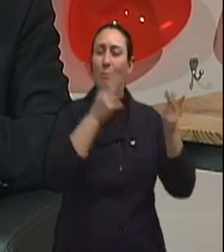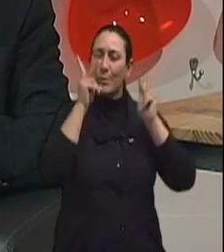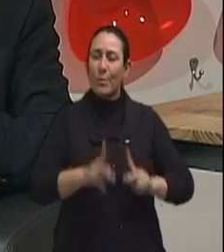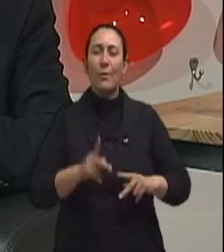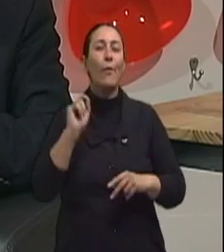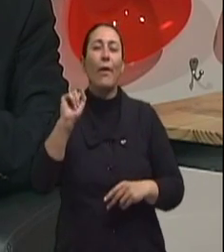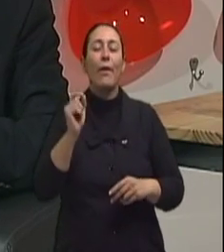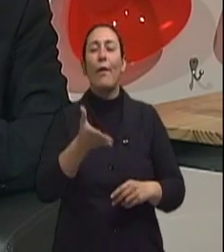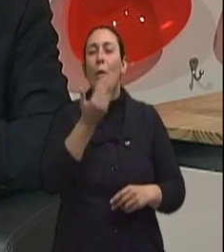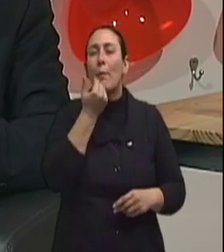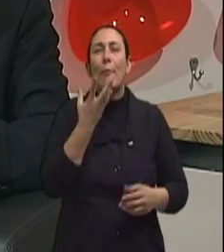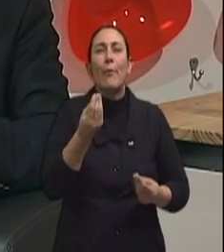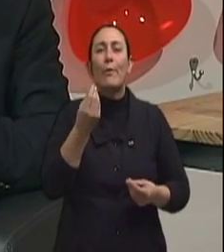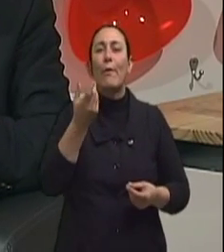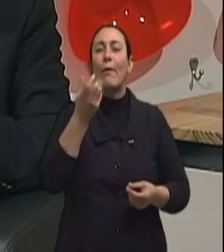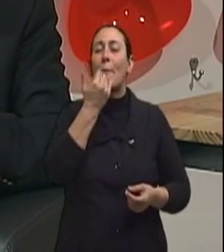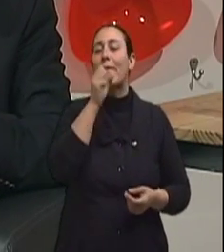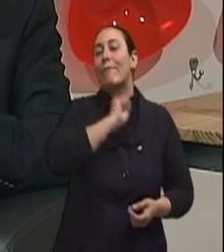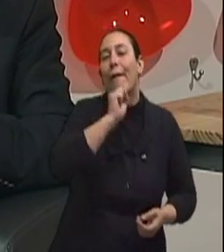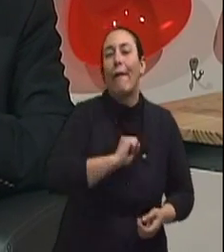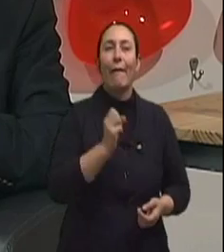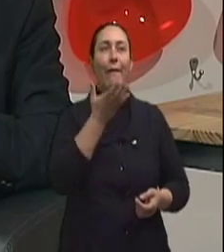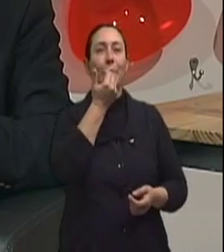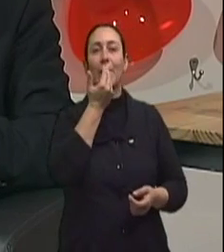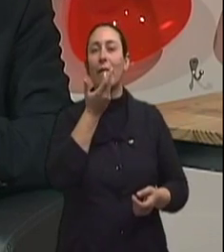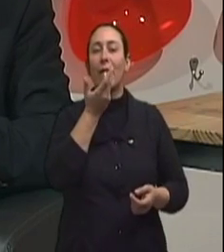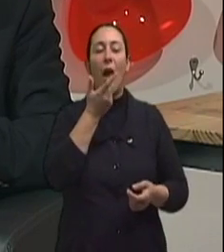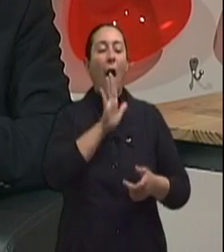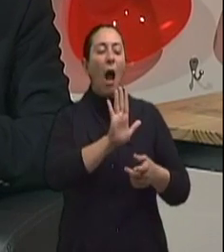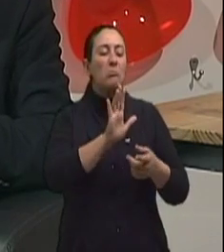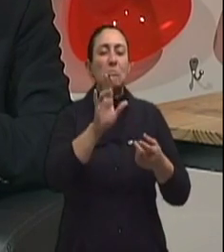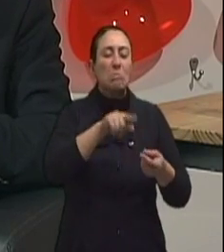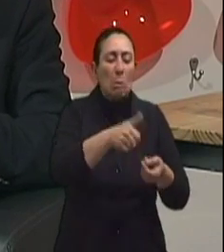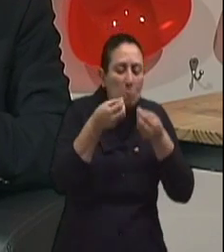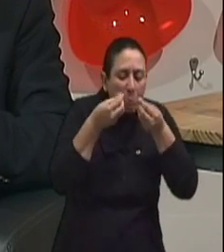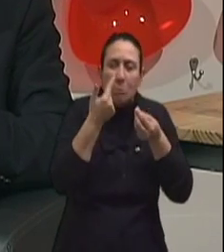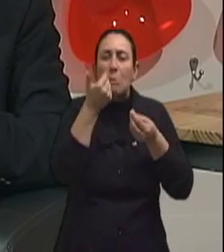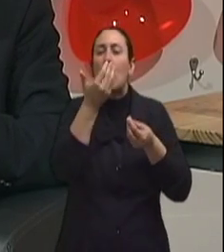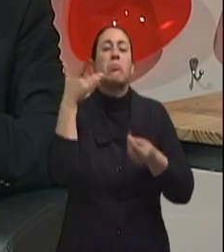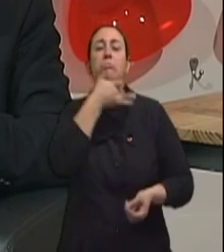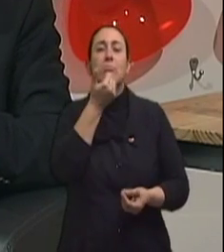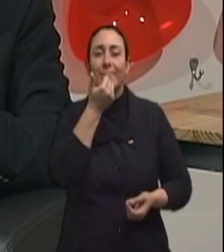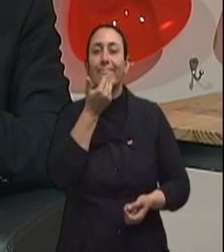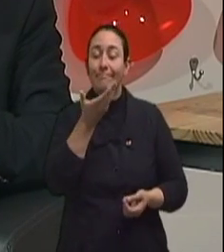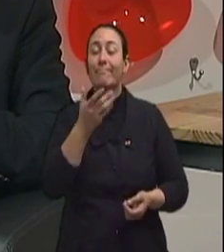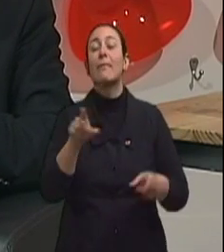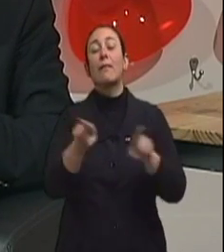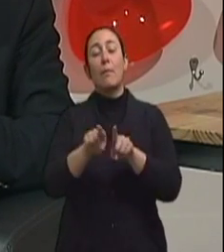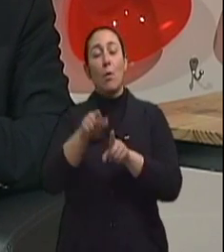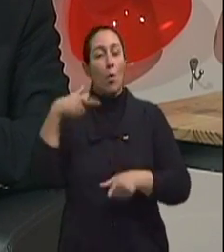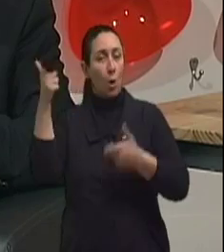ou preservadas e isso aumenta o risco. Associado a algumas outras coisas que também podem aumentar um pouco o risco, como o tabagismo. O